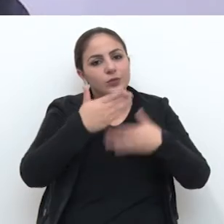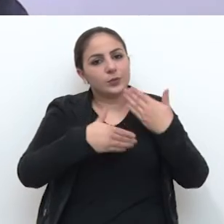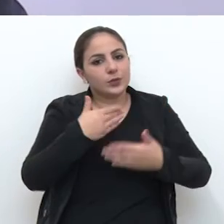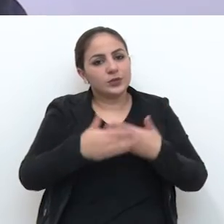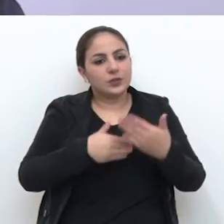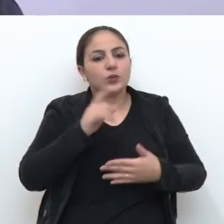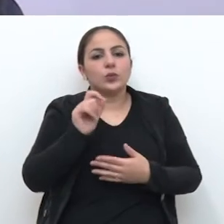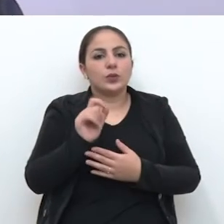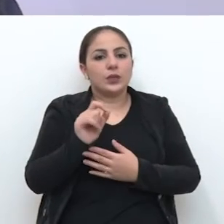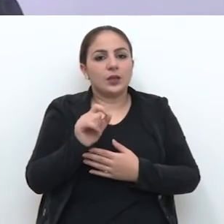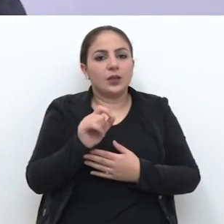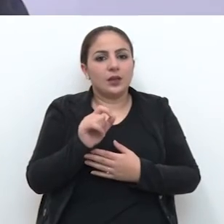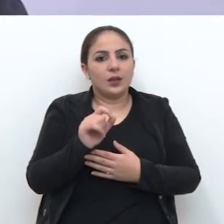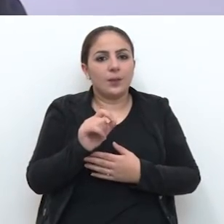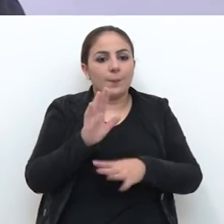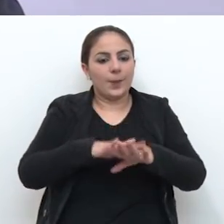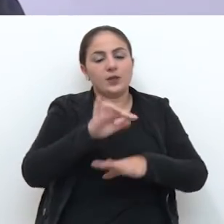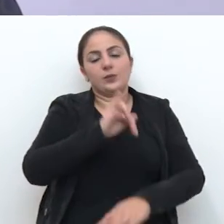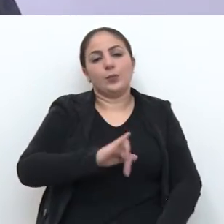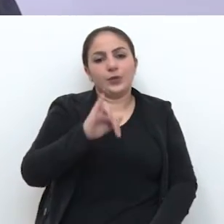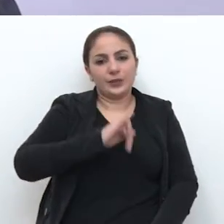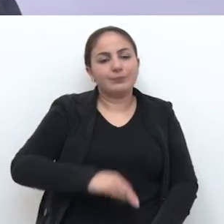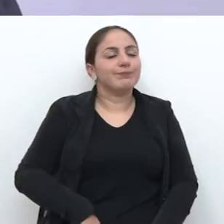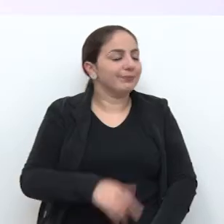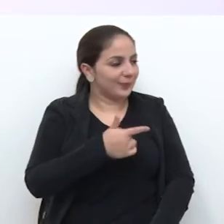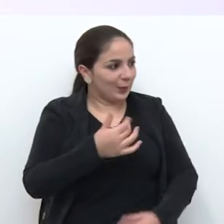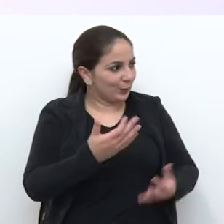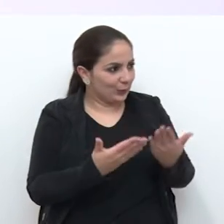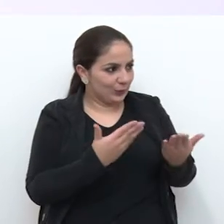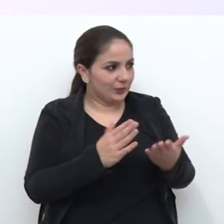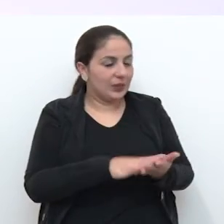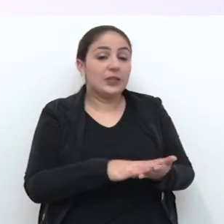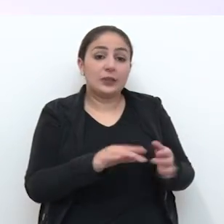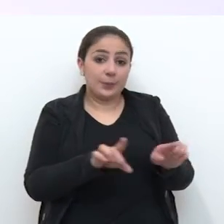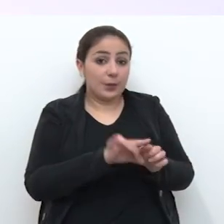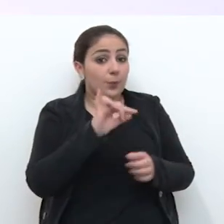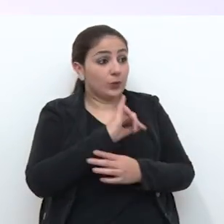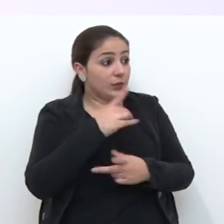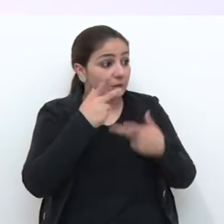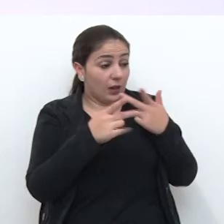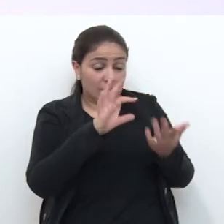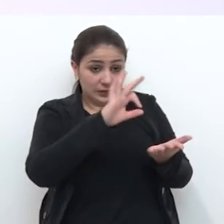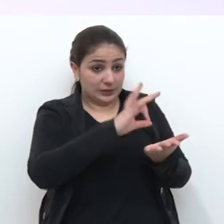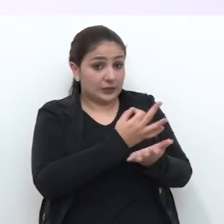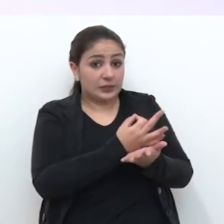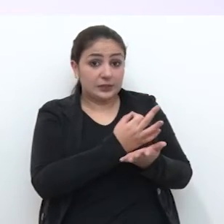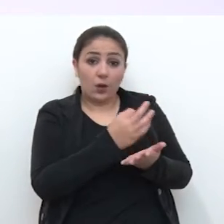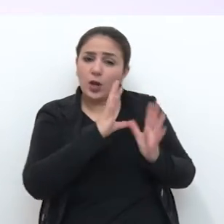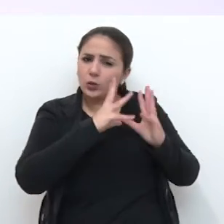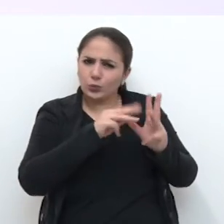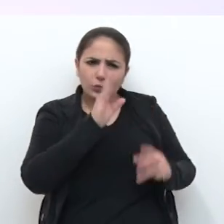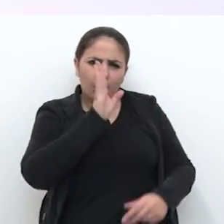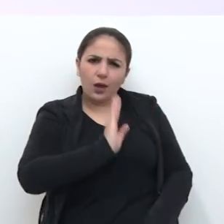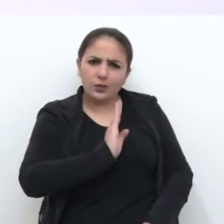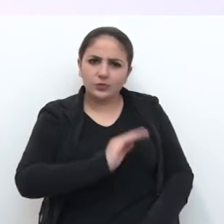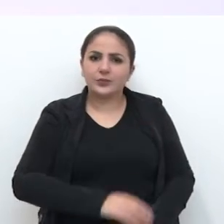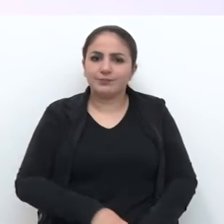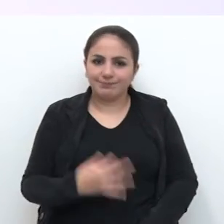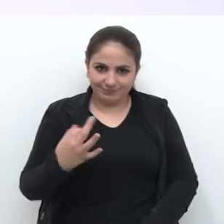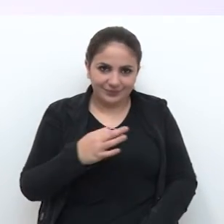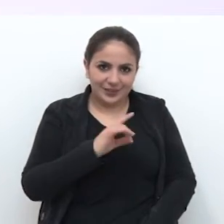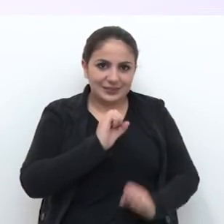processo todo é o que vale realmente a pena, né? Sem dúvida. E também vale salientar que as inscrições são totalmente